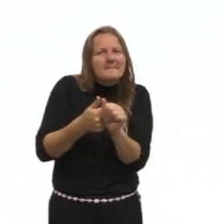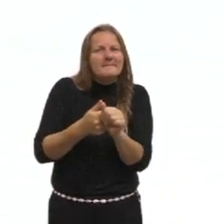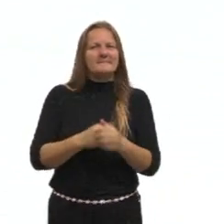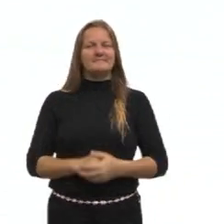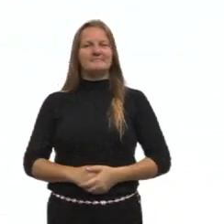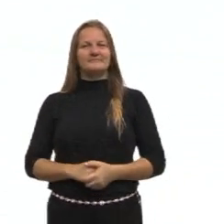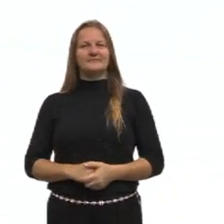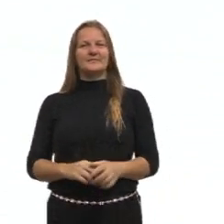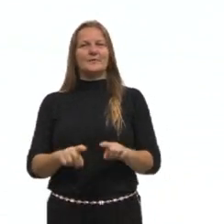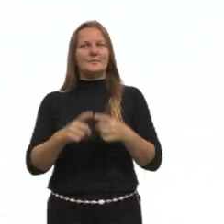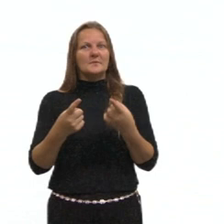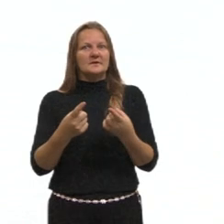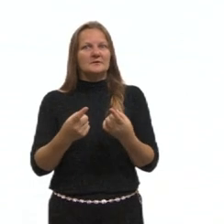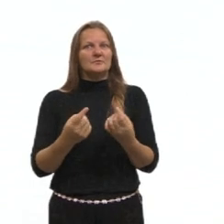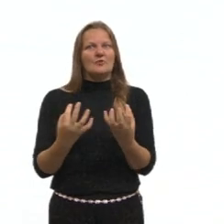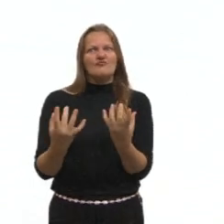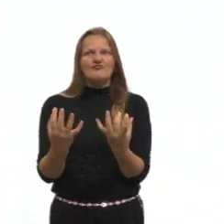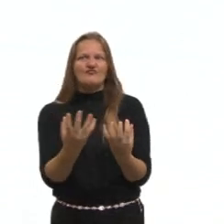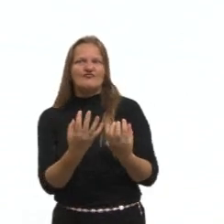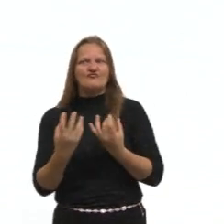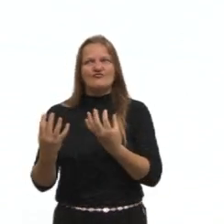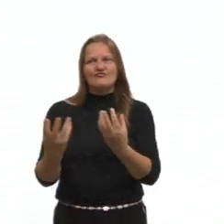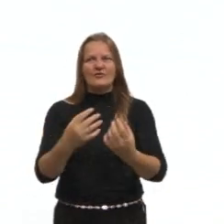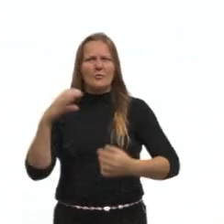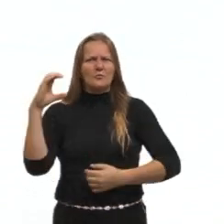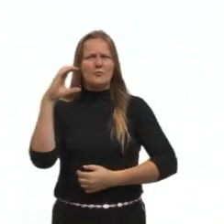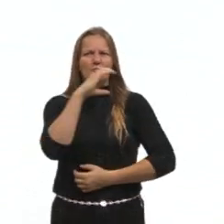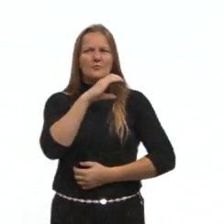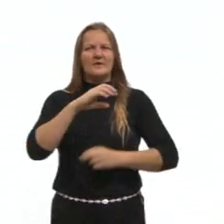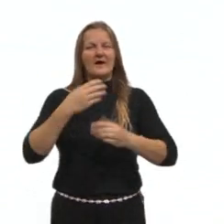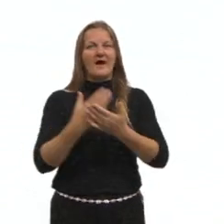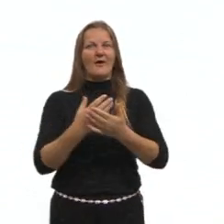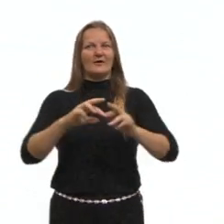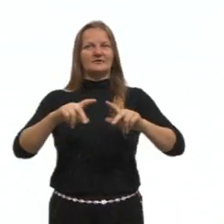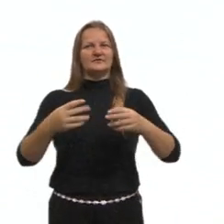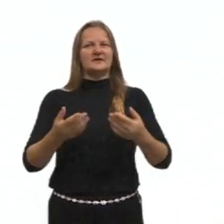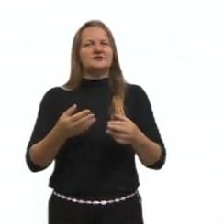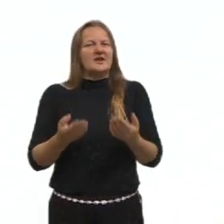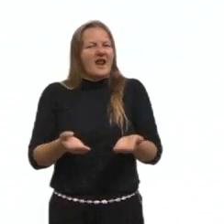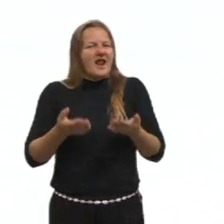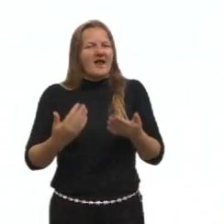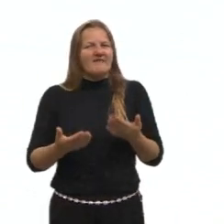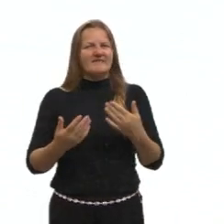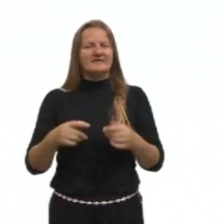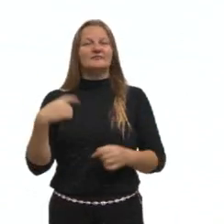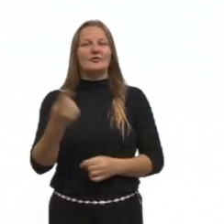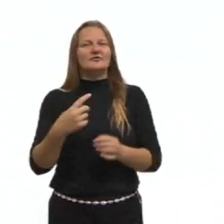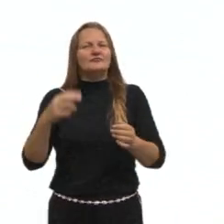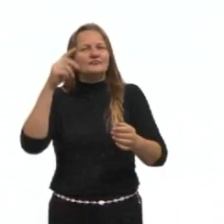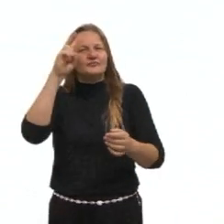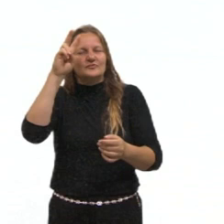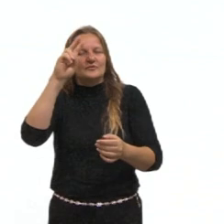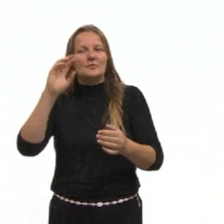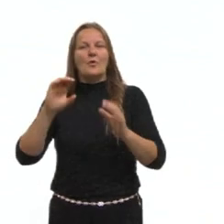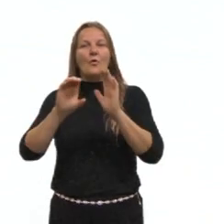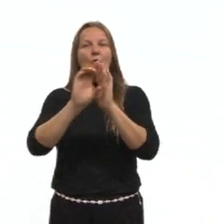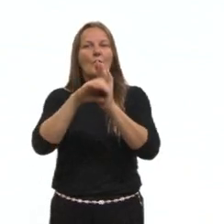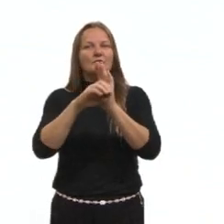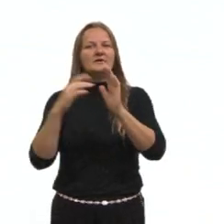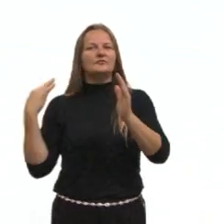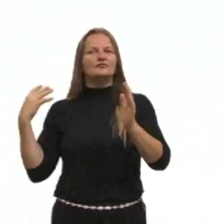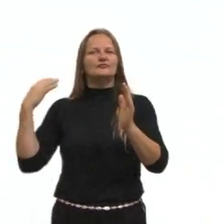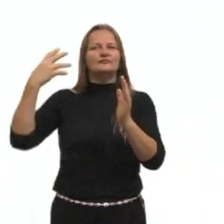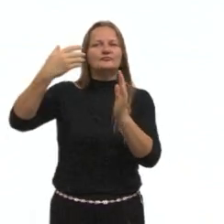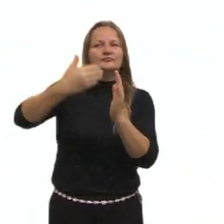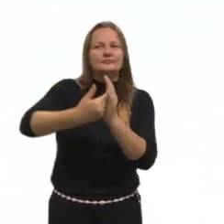Então, vamos fazer uma aula diferenciada, mais light, vamos relembrar alguns conceitos e